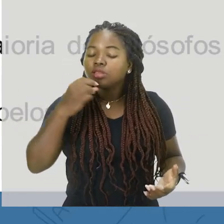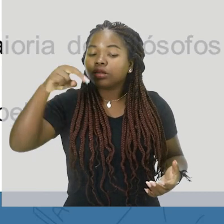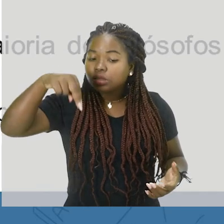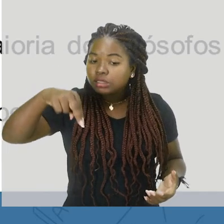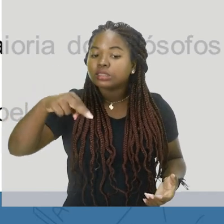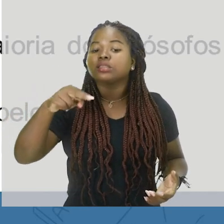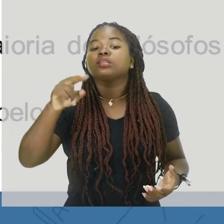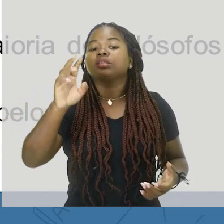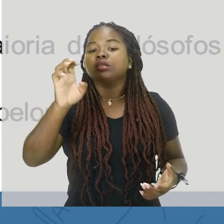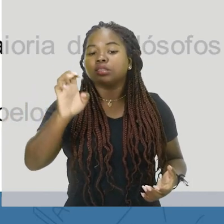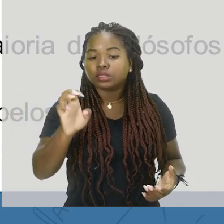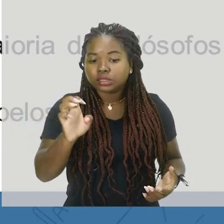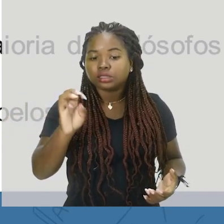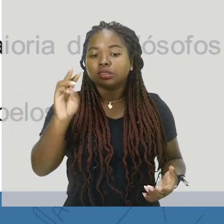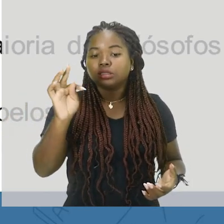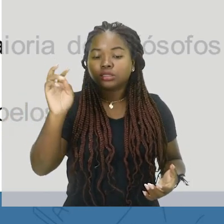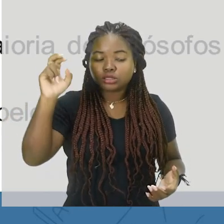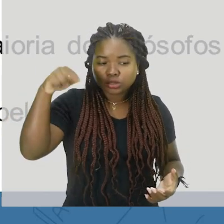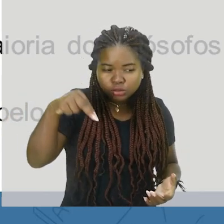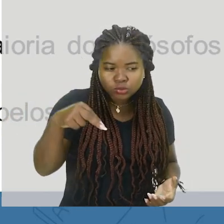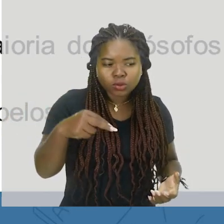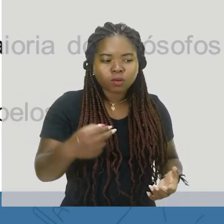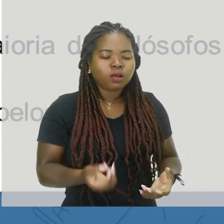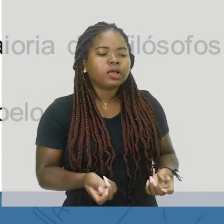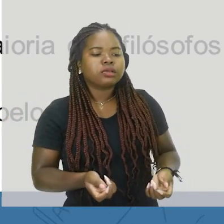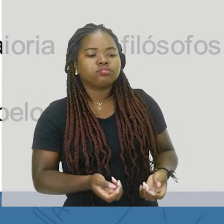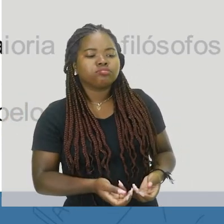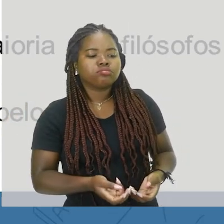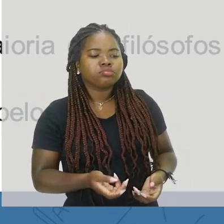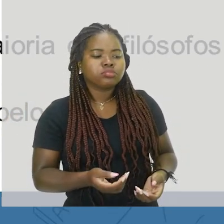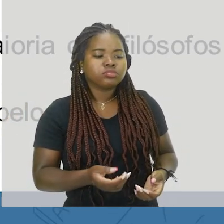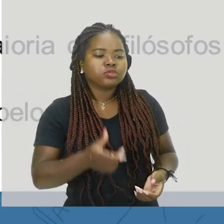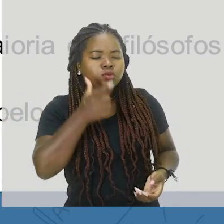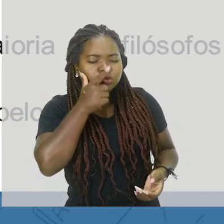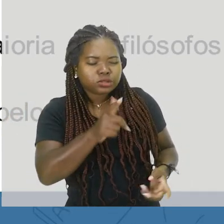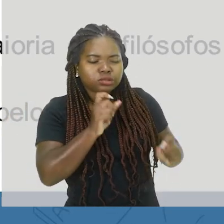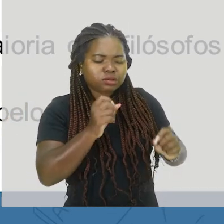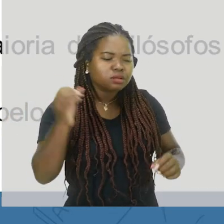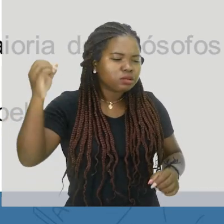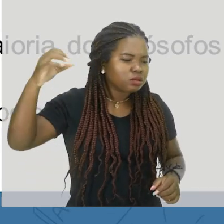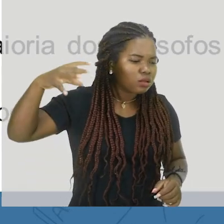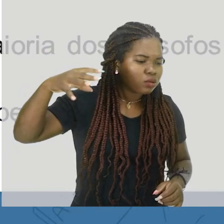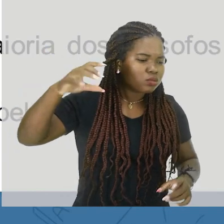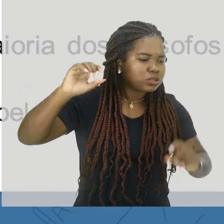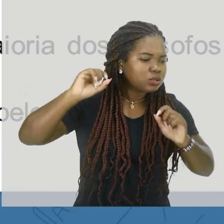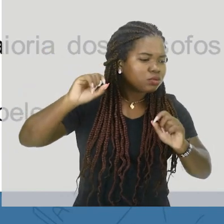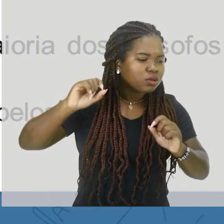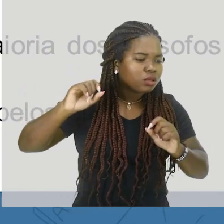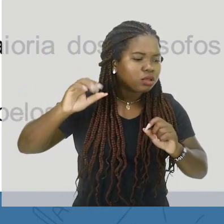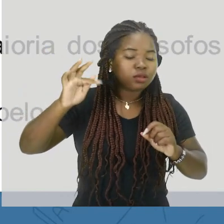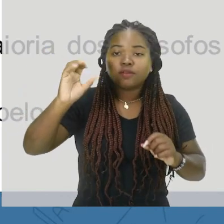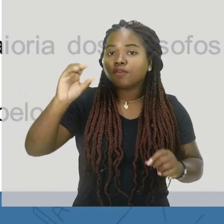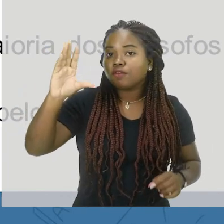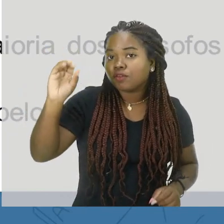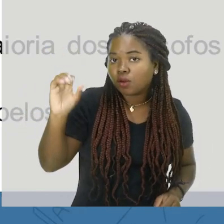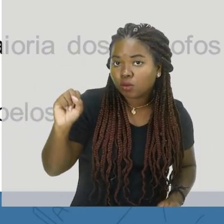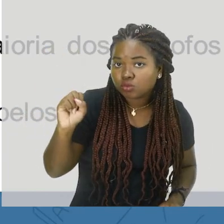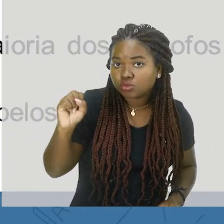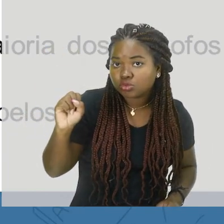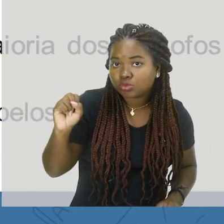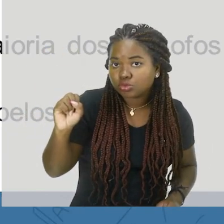corpos, certo? Esses pequenos corpos que a não conseguia ver, tá certo? Então, desses fótonzinhos de luz, né, que chamavam de fótons,